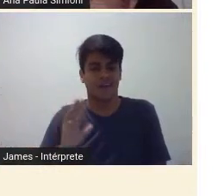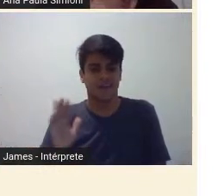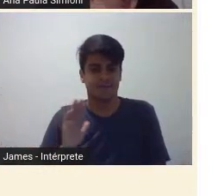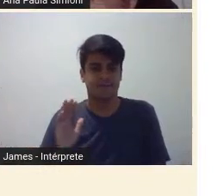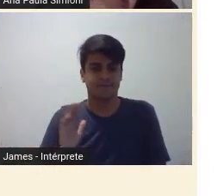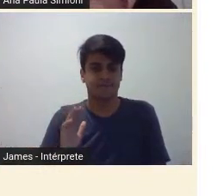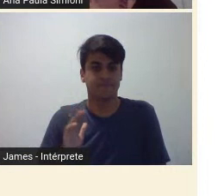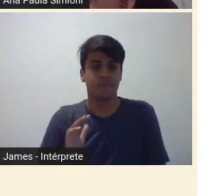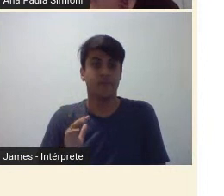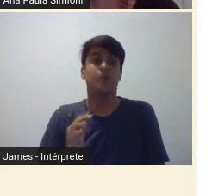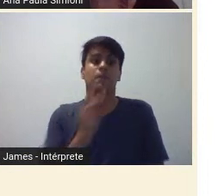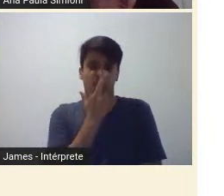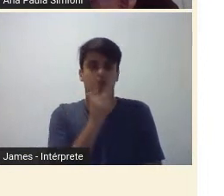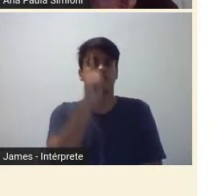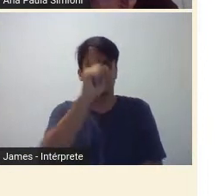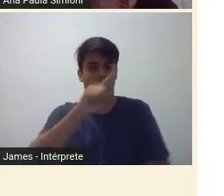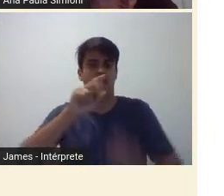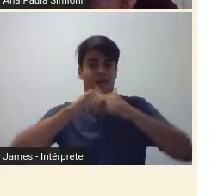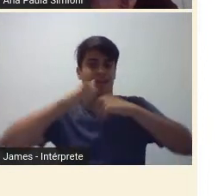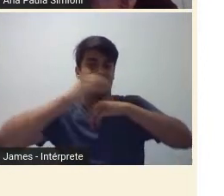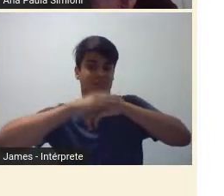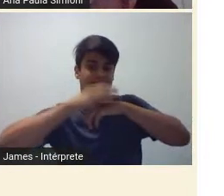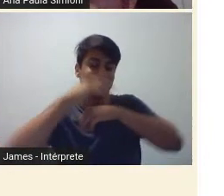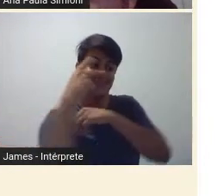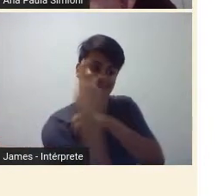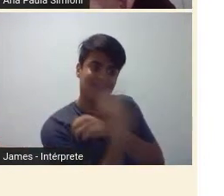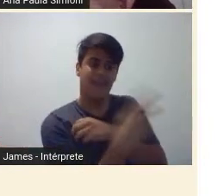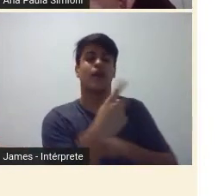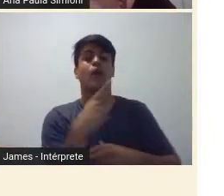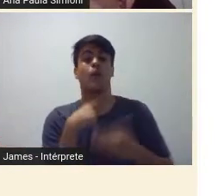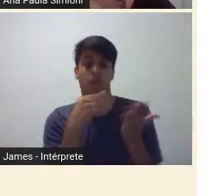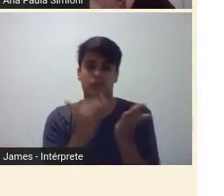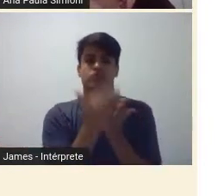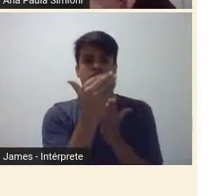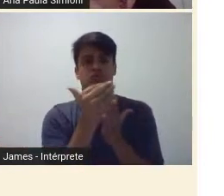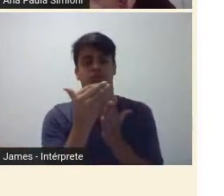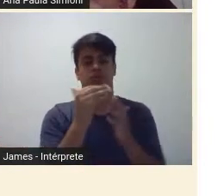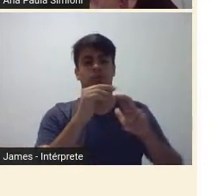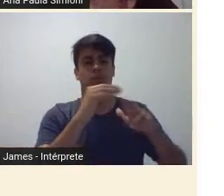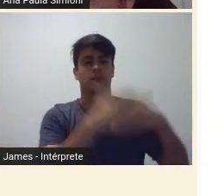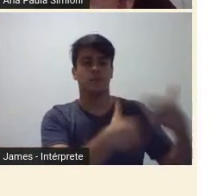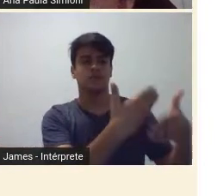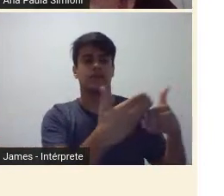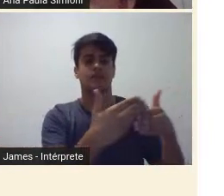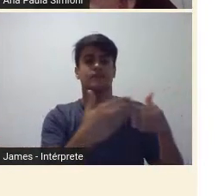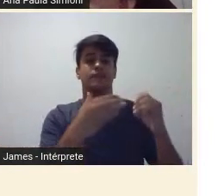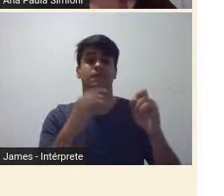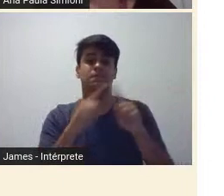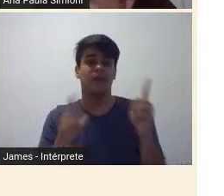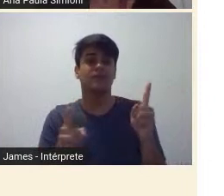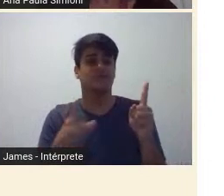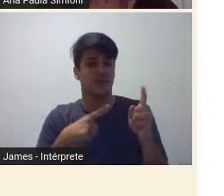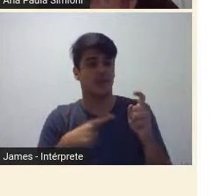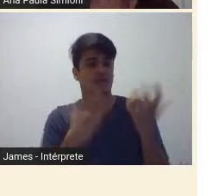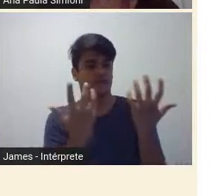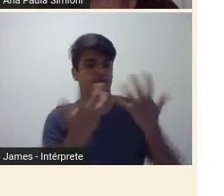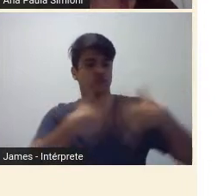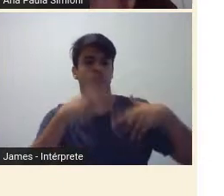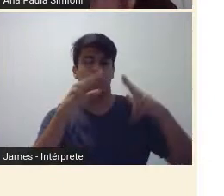o estopim para que os outros tomassem consciência desse processo. Ela tem uma função polarizadora, né,